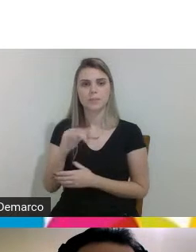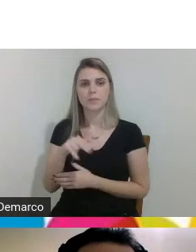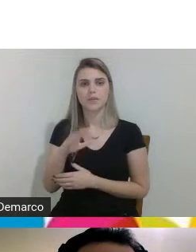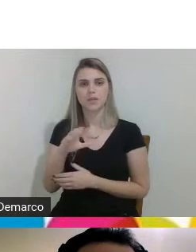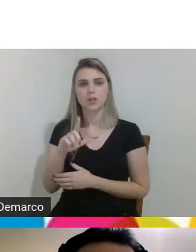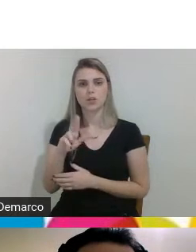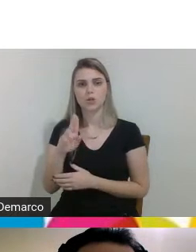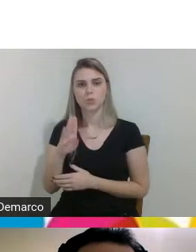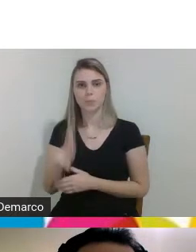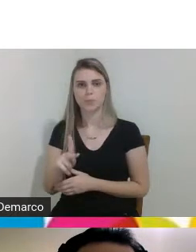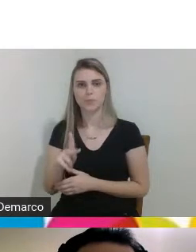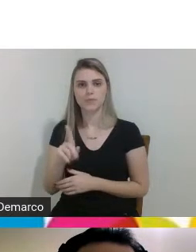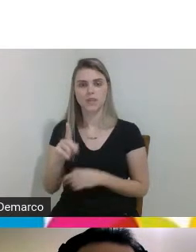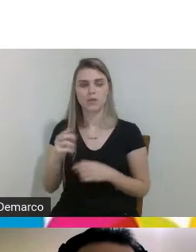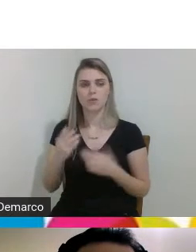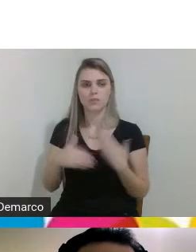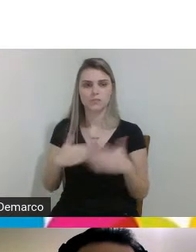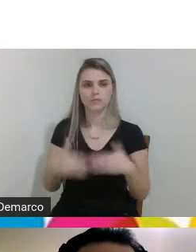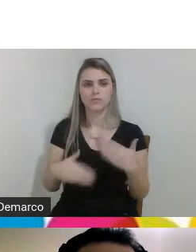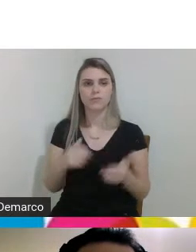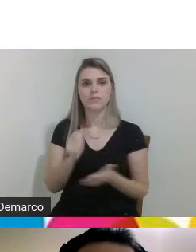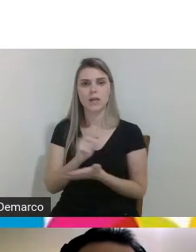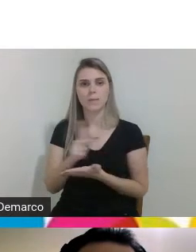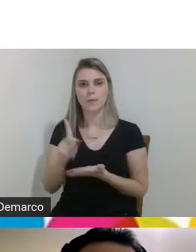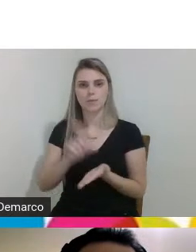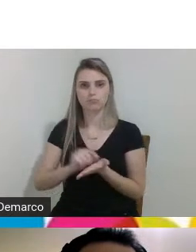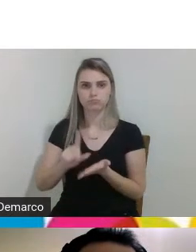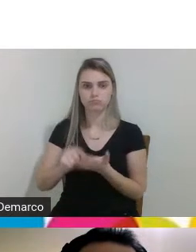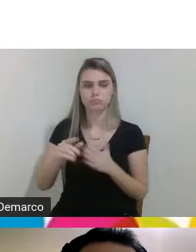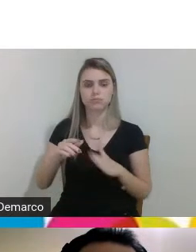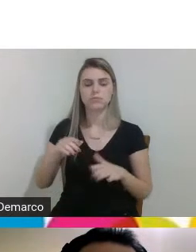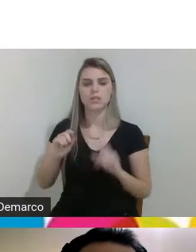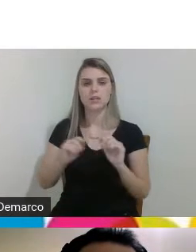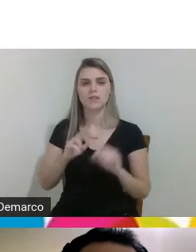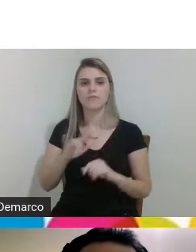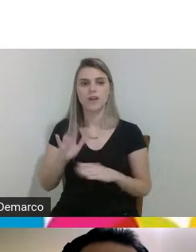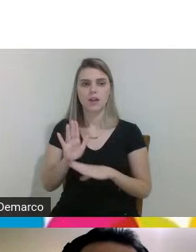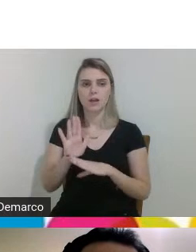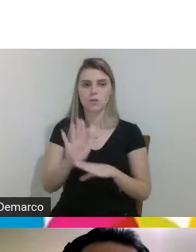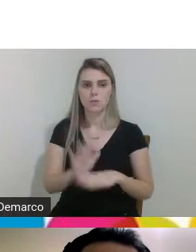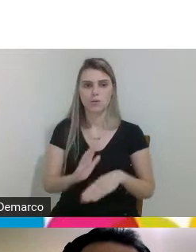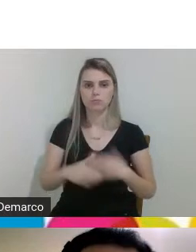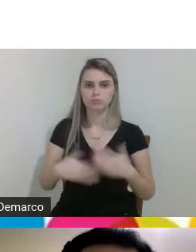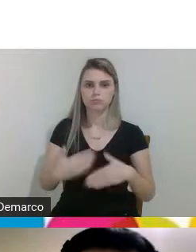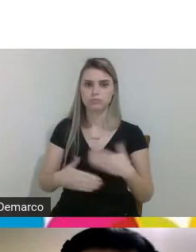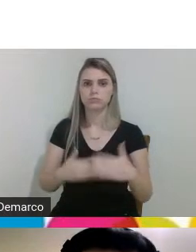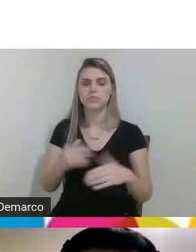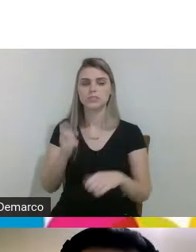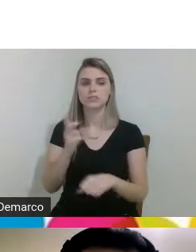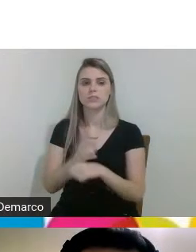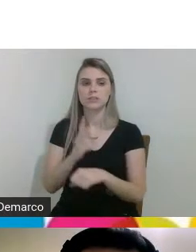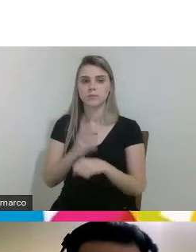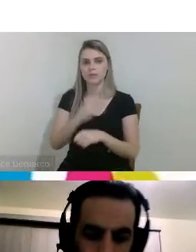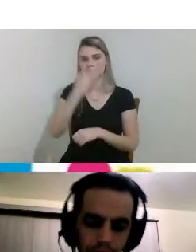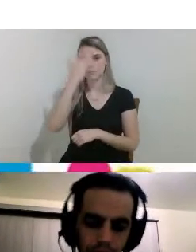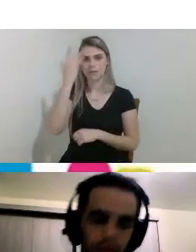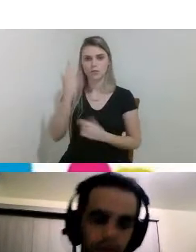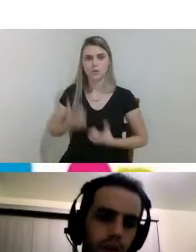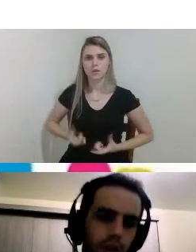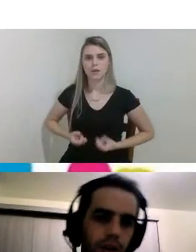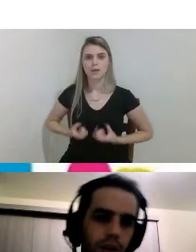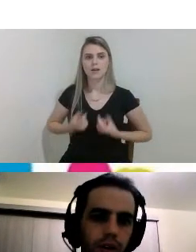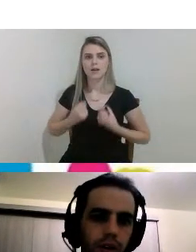um desenvolvimento de aplicativo móvel para auxílio no acompanhamento de tratamento de pessoas com câncer de mama